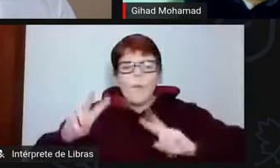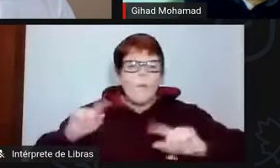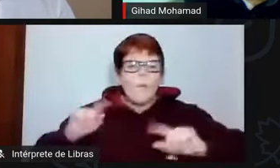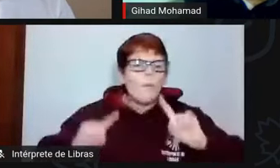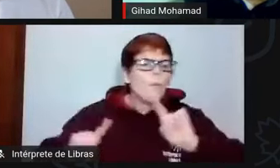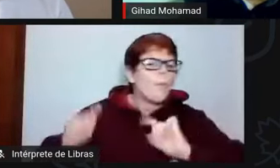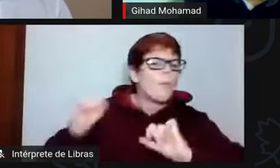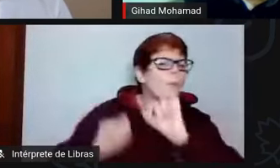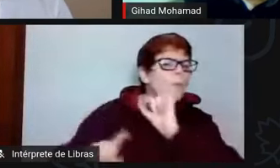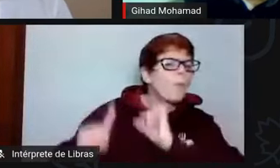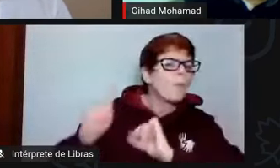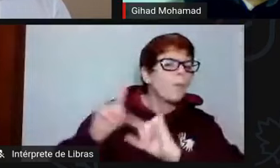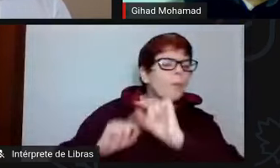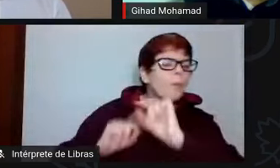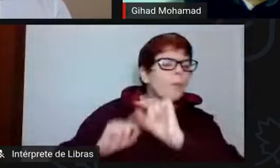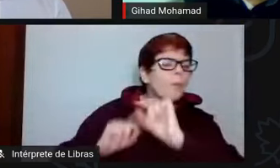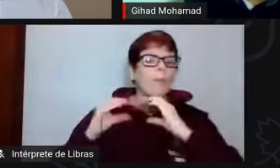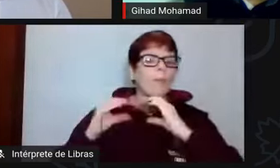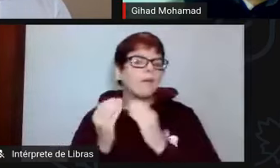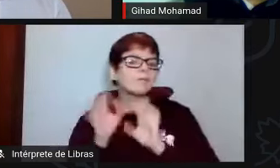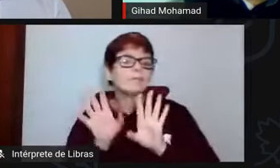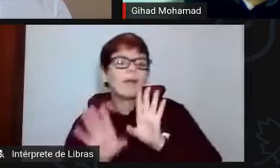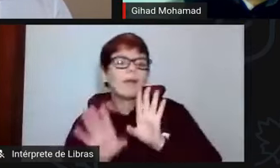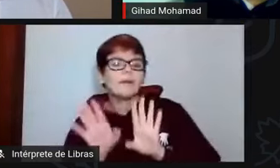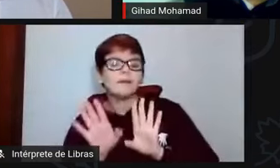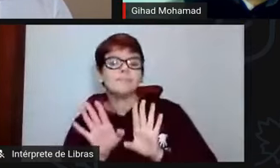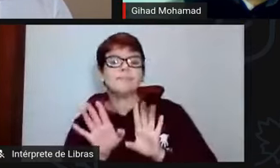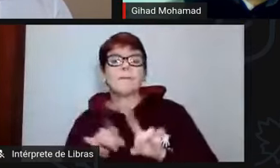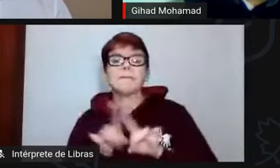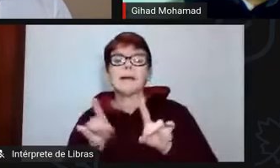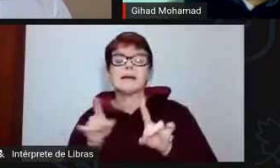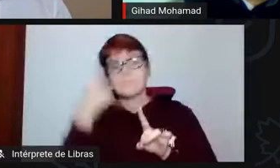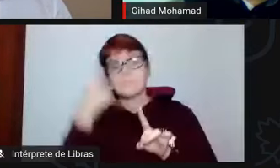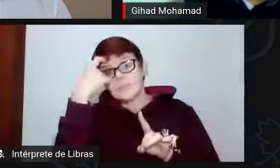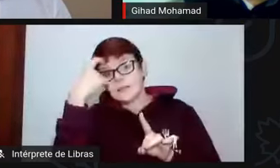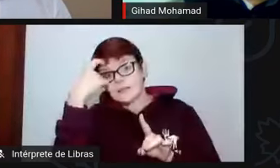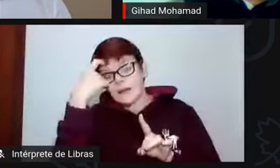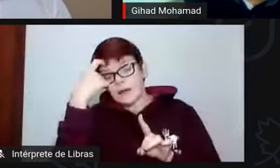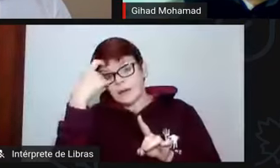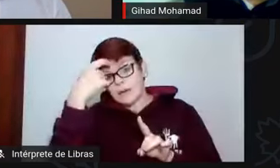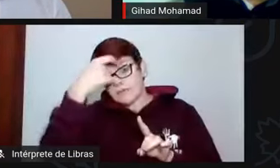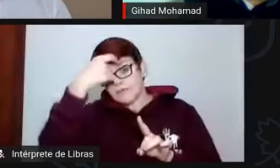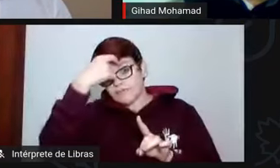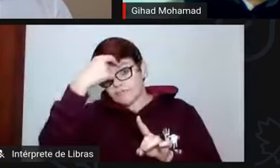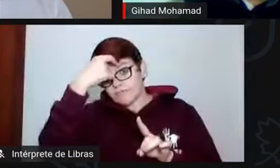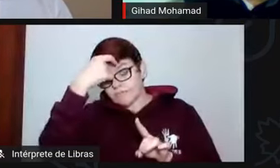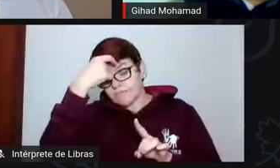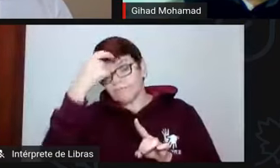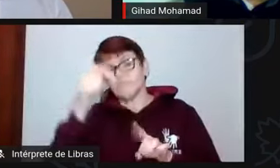o Congresso Nacional passe a pensar de forma mais sensata em relação